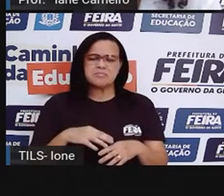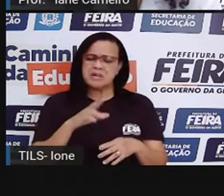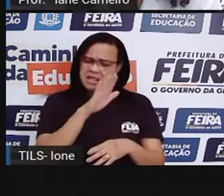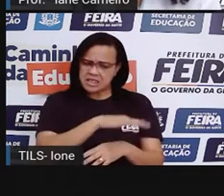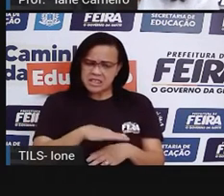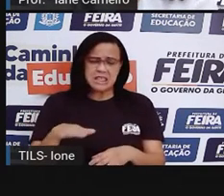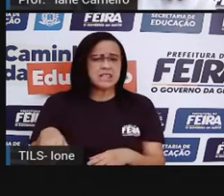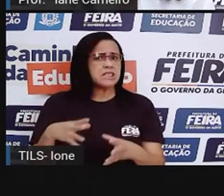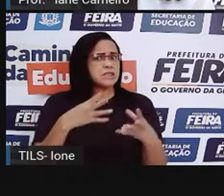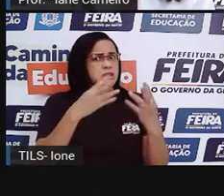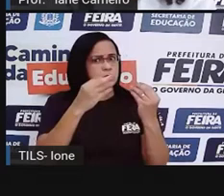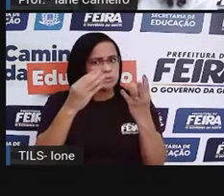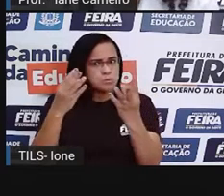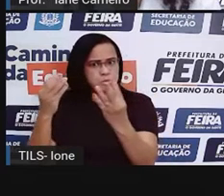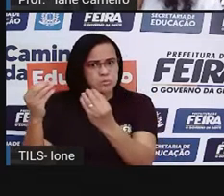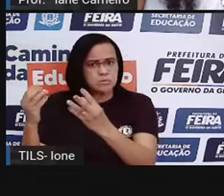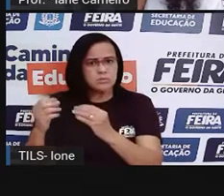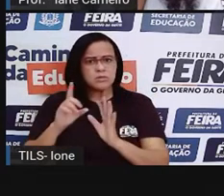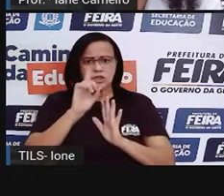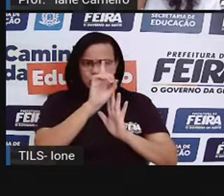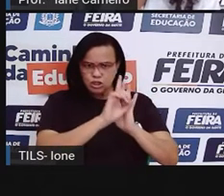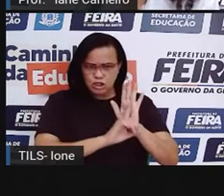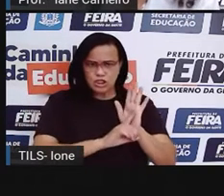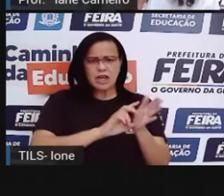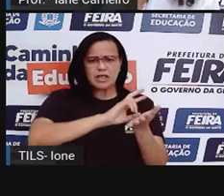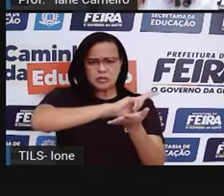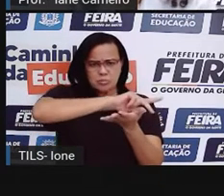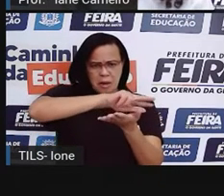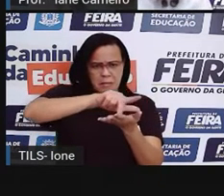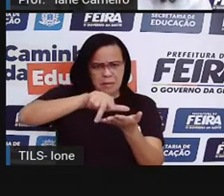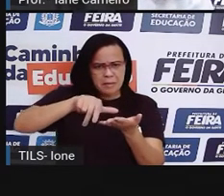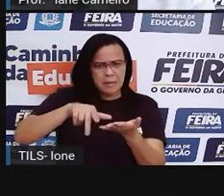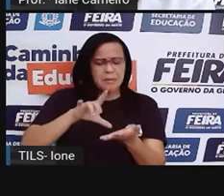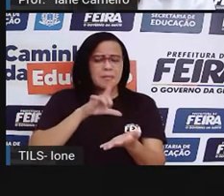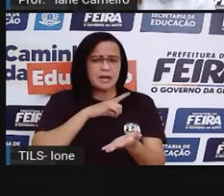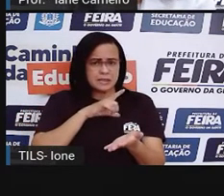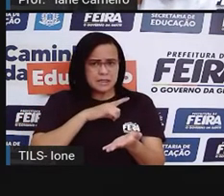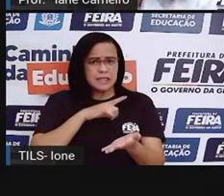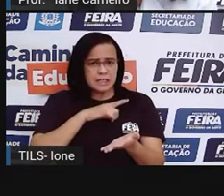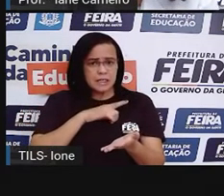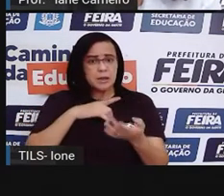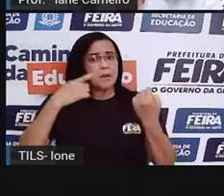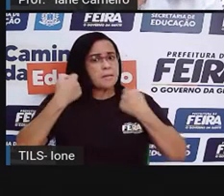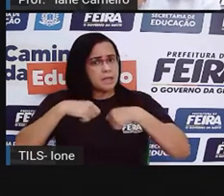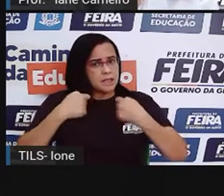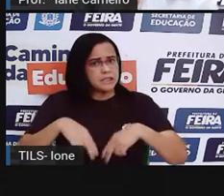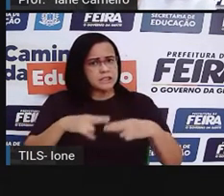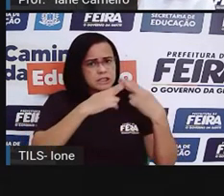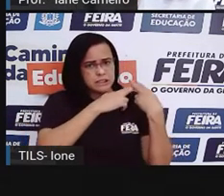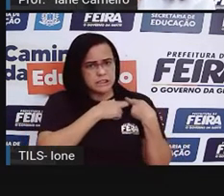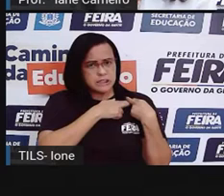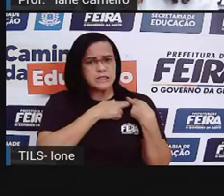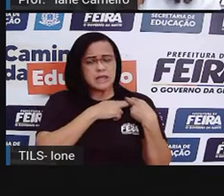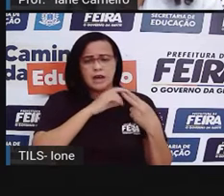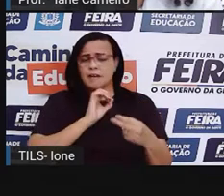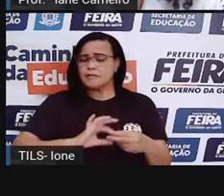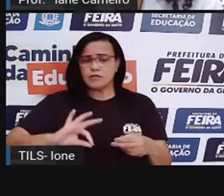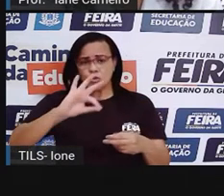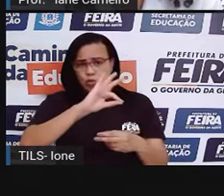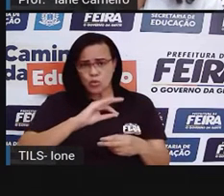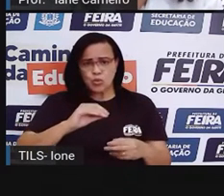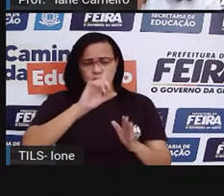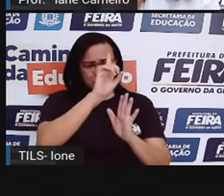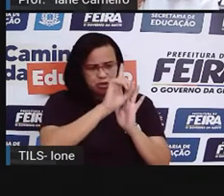direitos. E é dever dos adultos garantir cada um desses direitos, né? Então, pra que a criança se